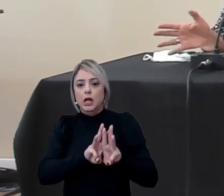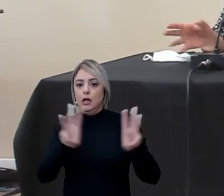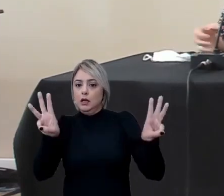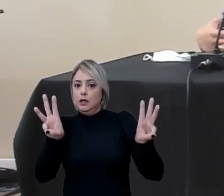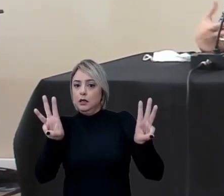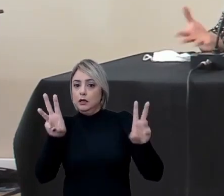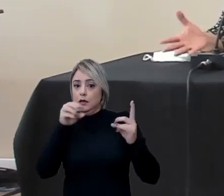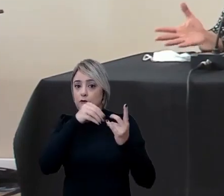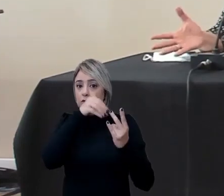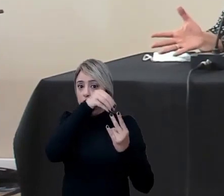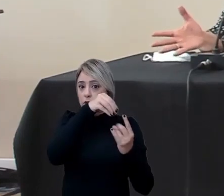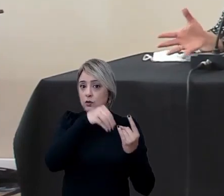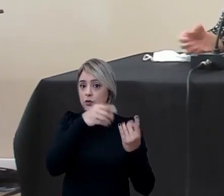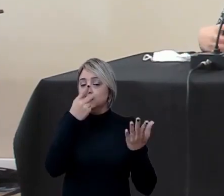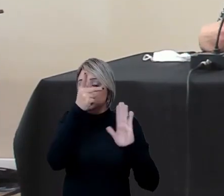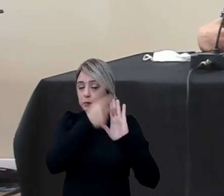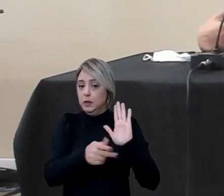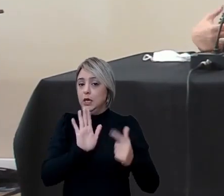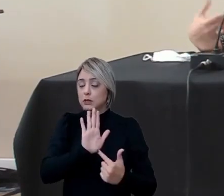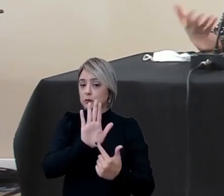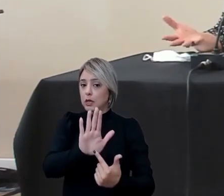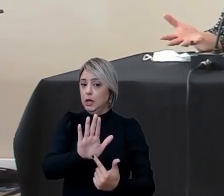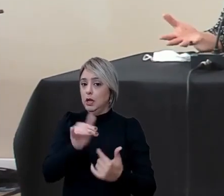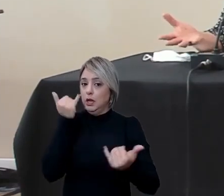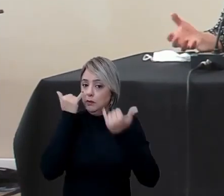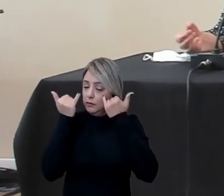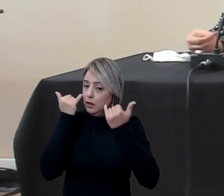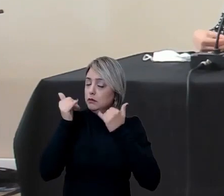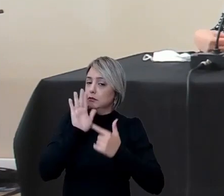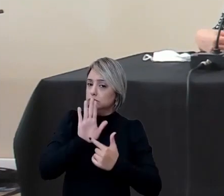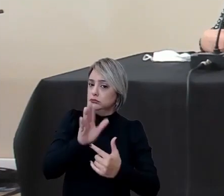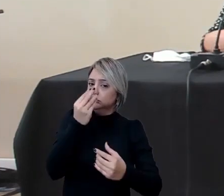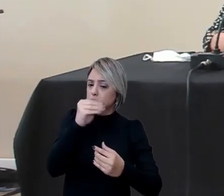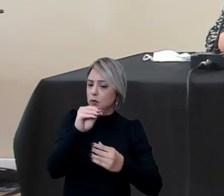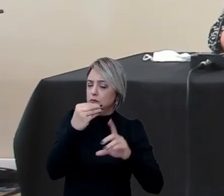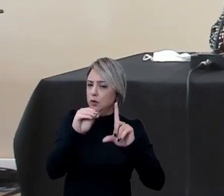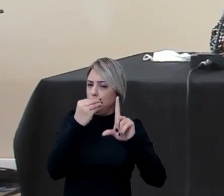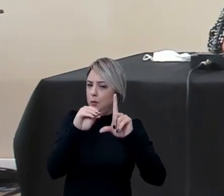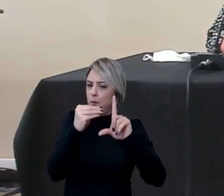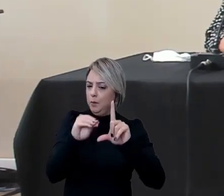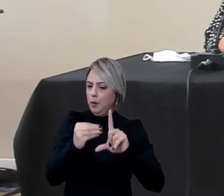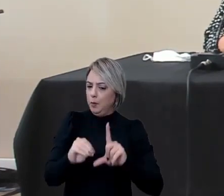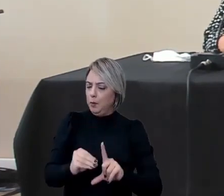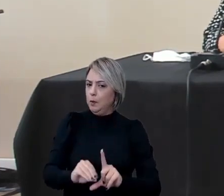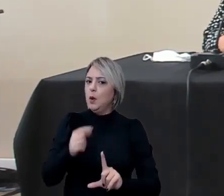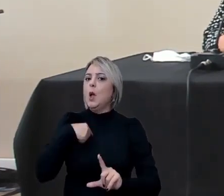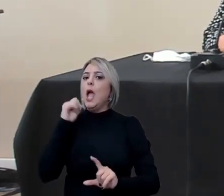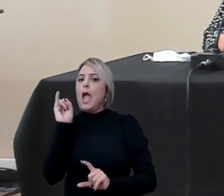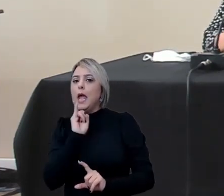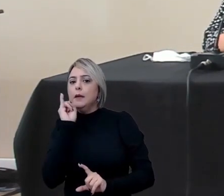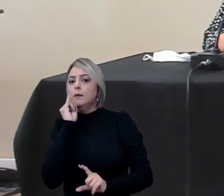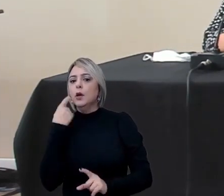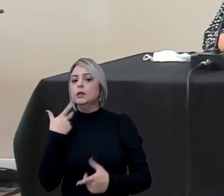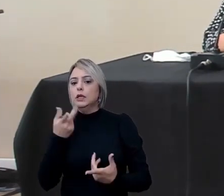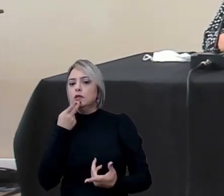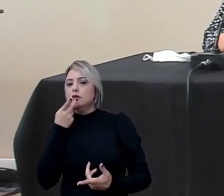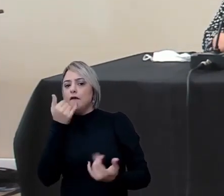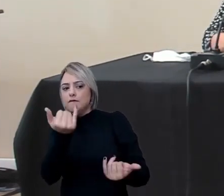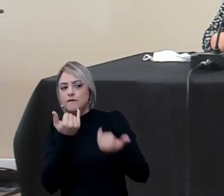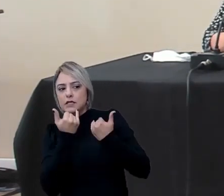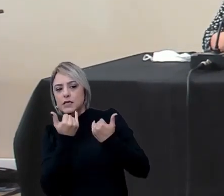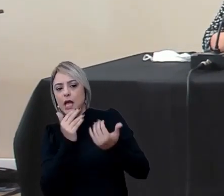institucional onde o plano está publicado e informes vão ficar publicados é importante que vocês sinalizem